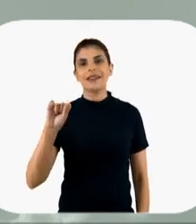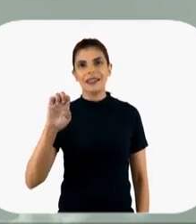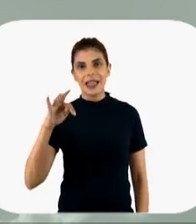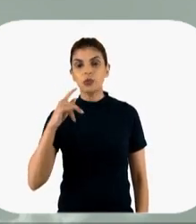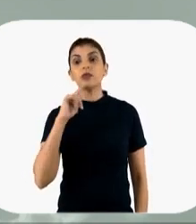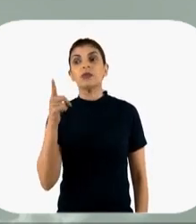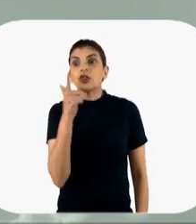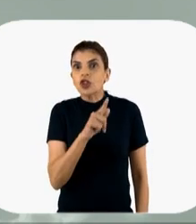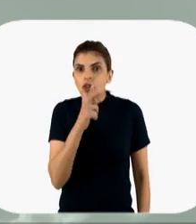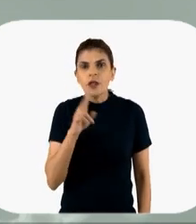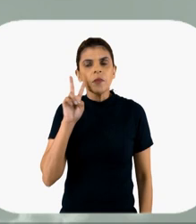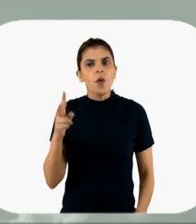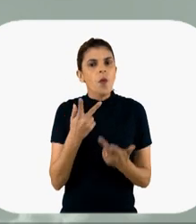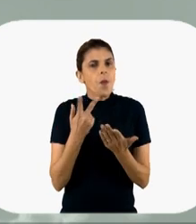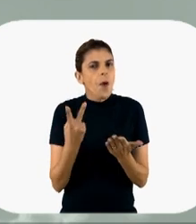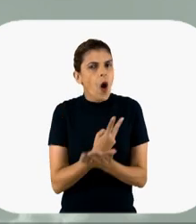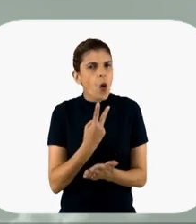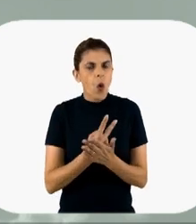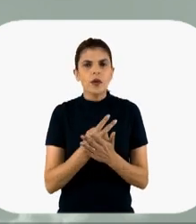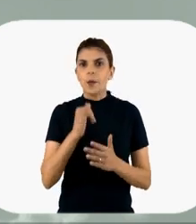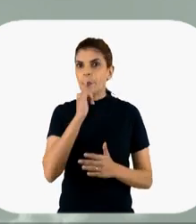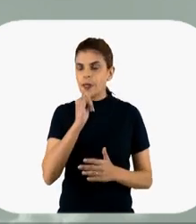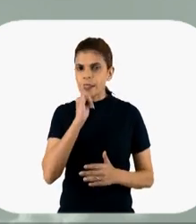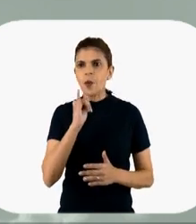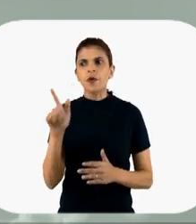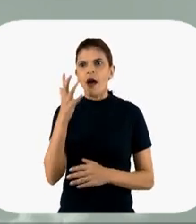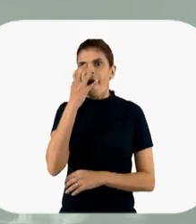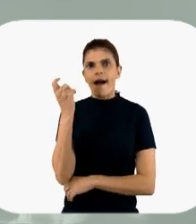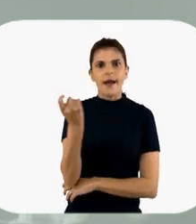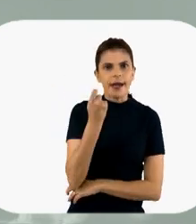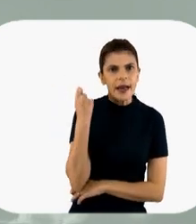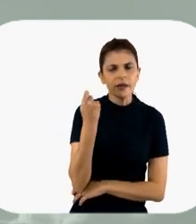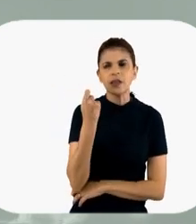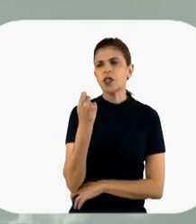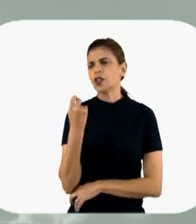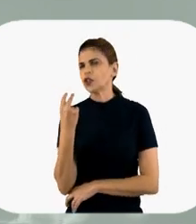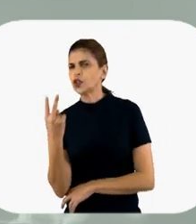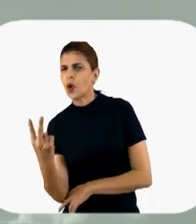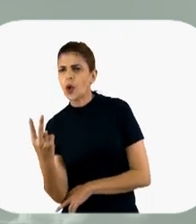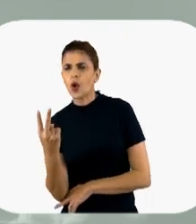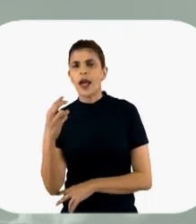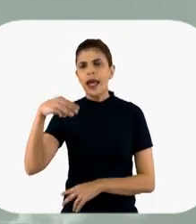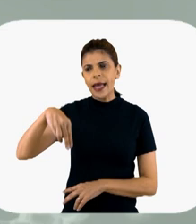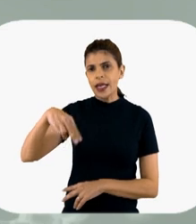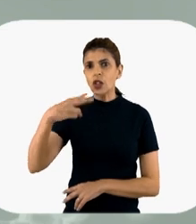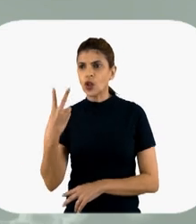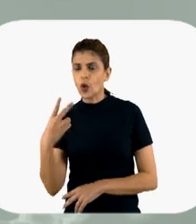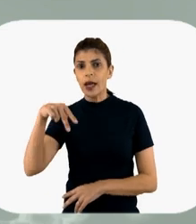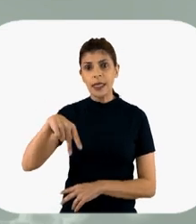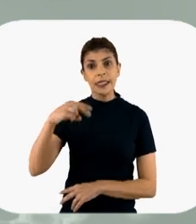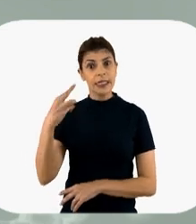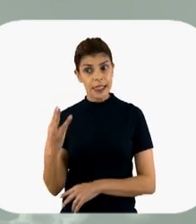noradrenalina, em geral, você vê uma coisa mais uniforme. Você vê, por exemplo, os tequinhos da mão, tem uns dois ou três, alguma coisa assim.